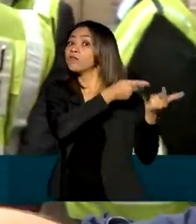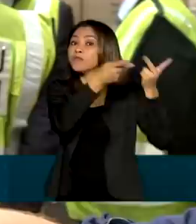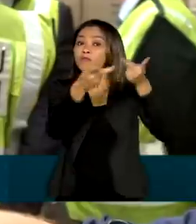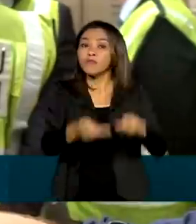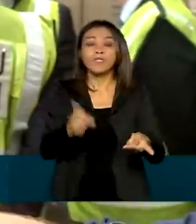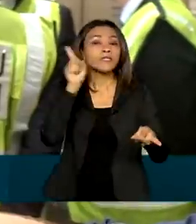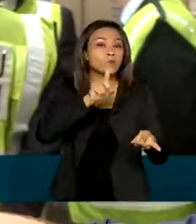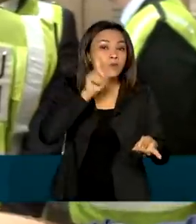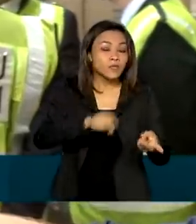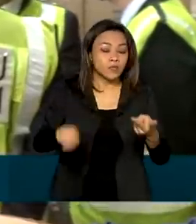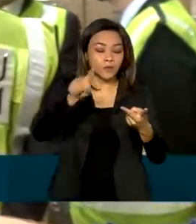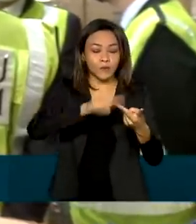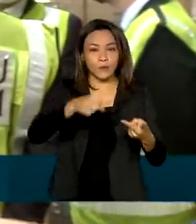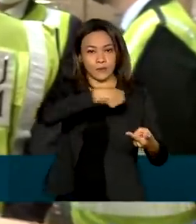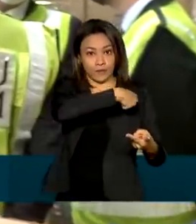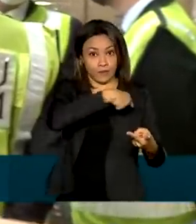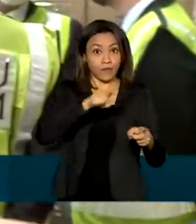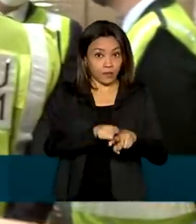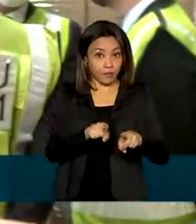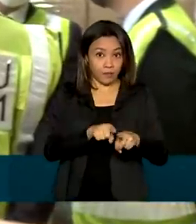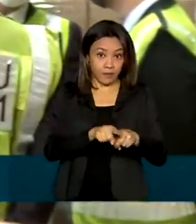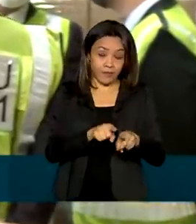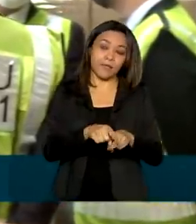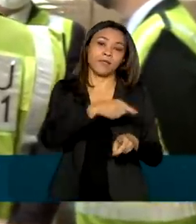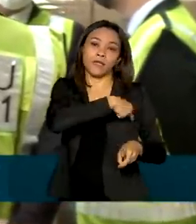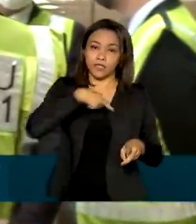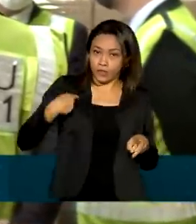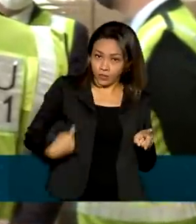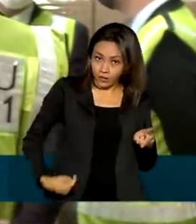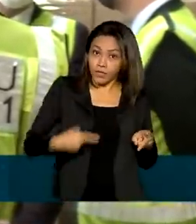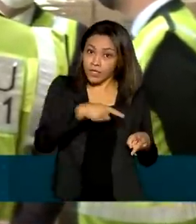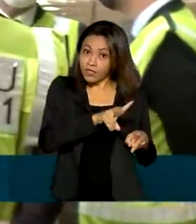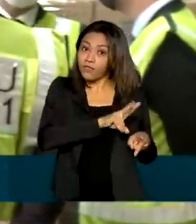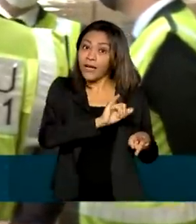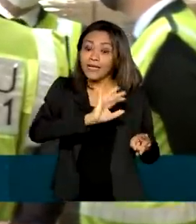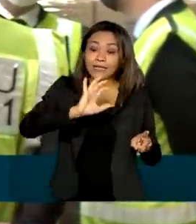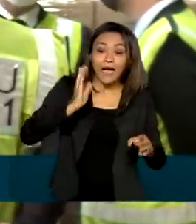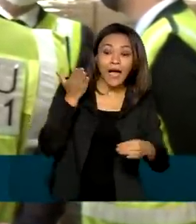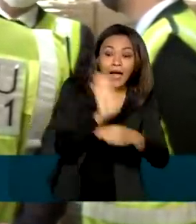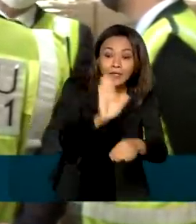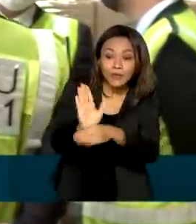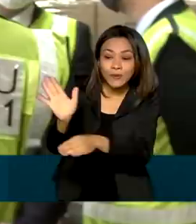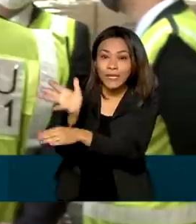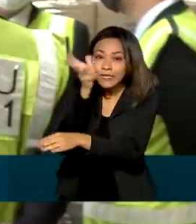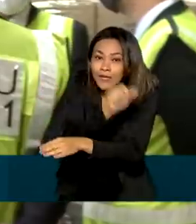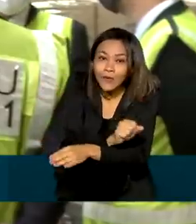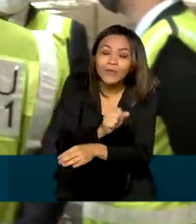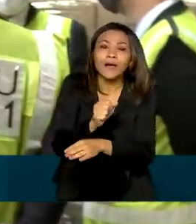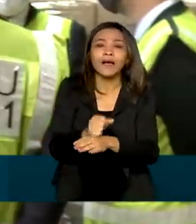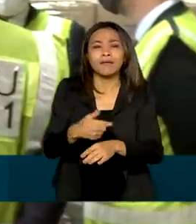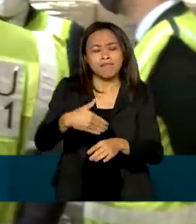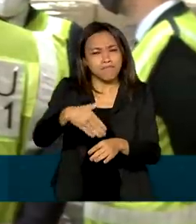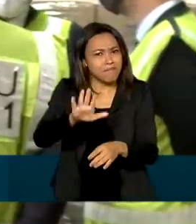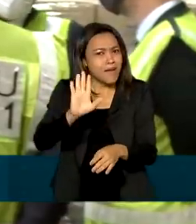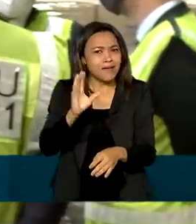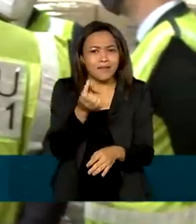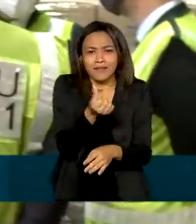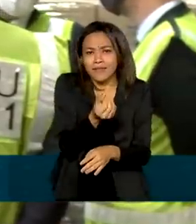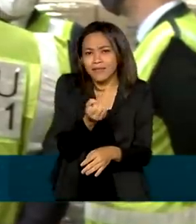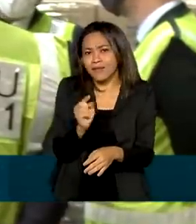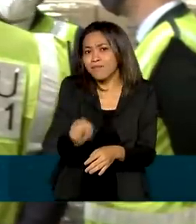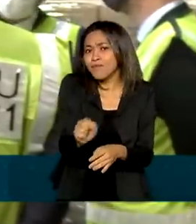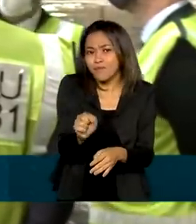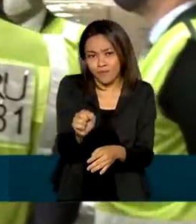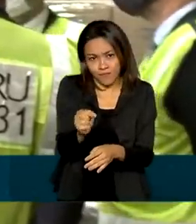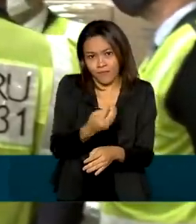e da China. São equipamentos que vão salvar mais de 60 mil vidas nos próximos meses. Eles têm o